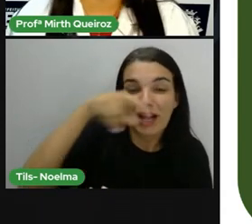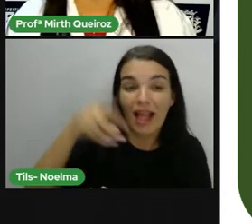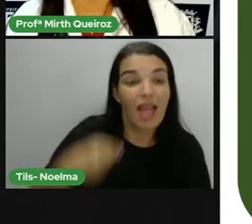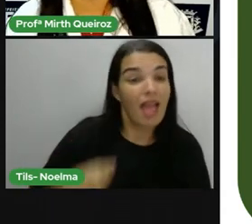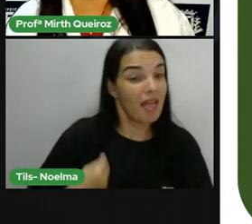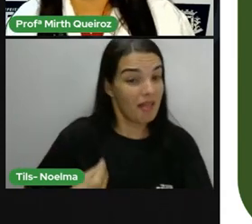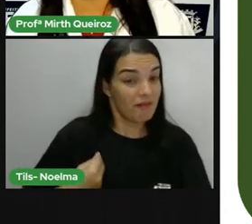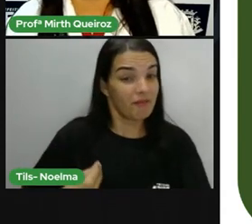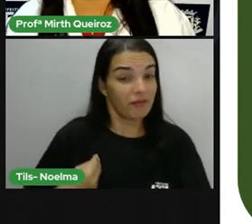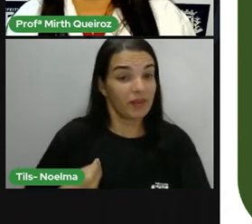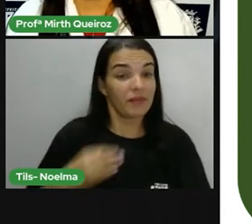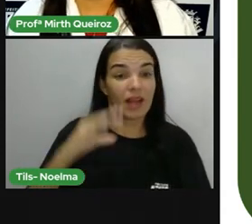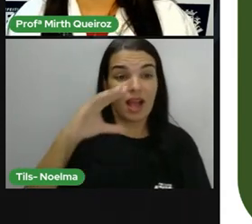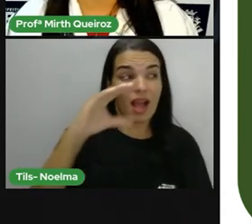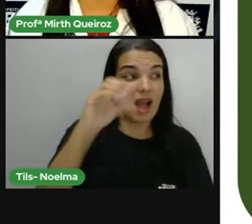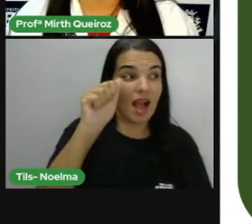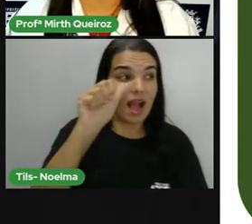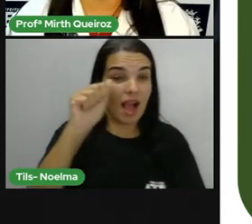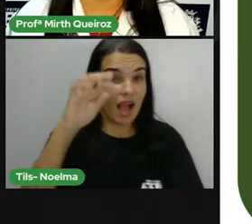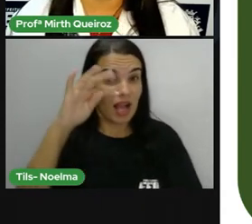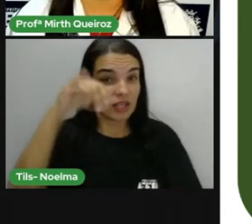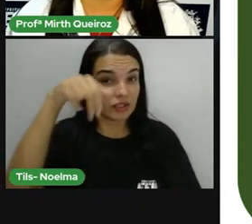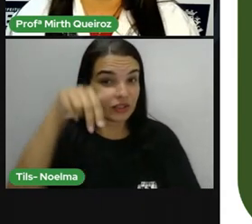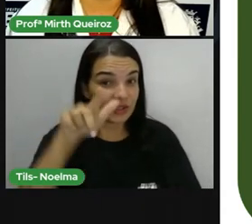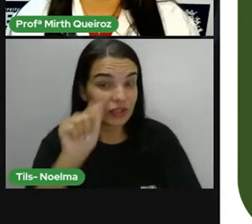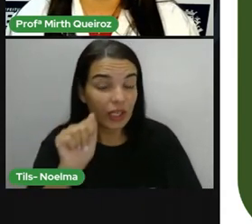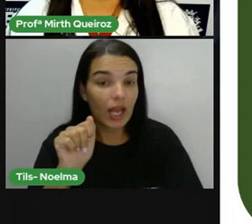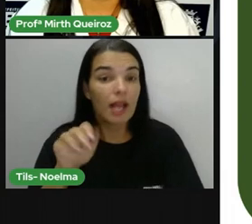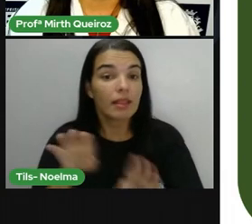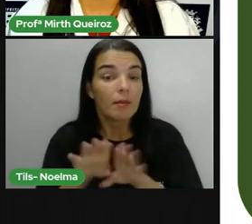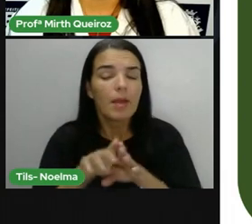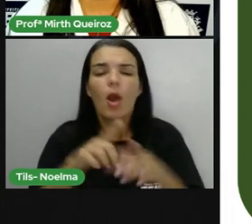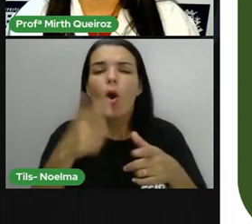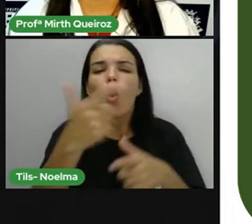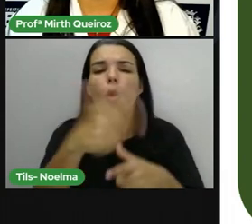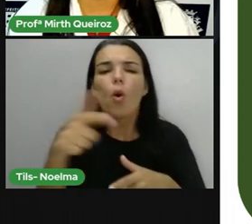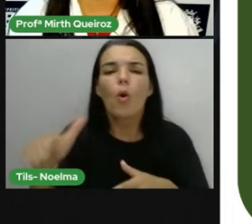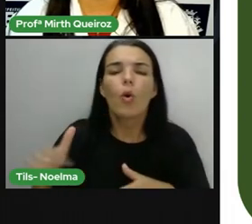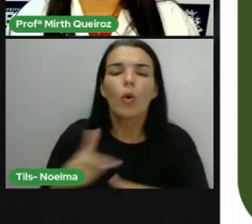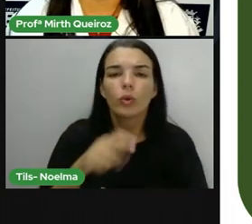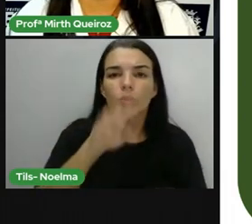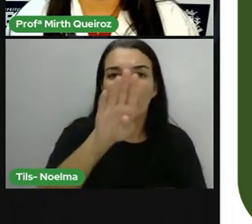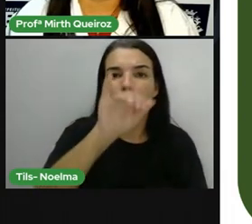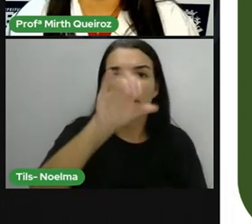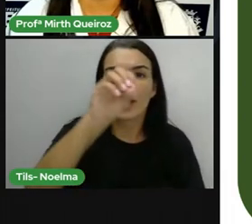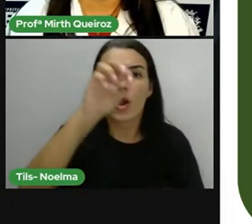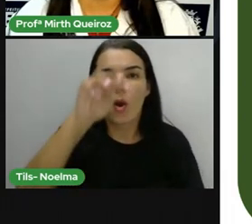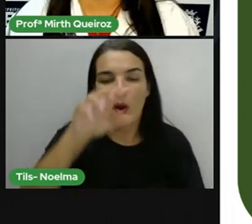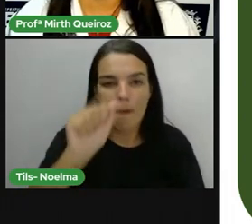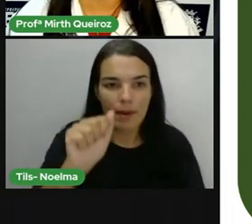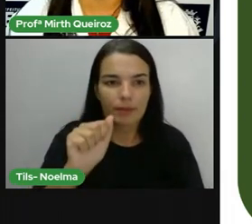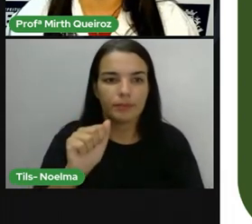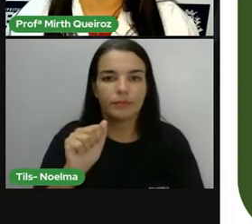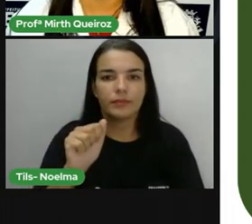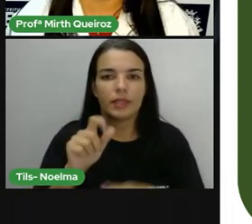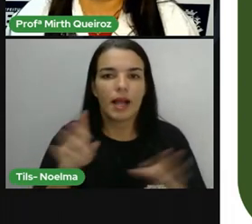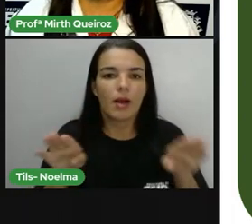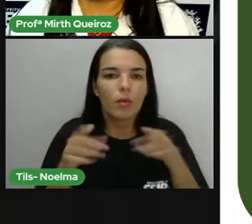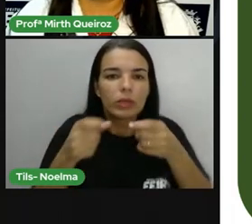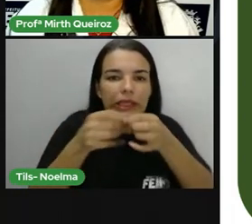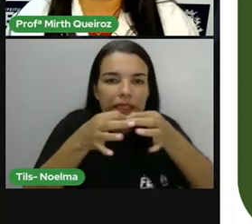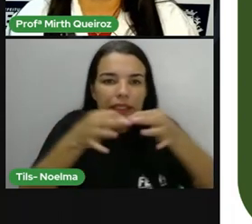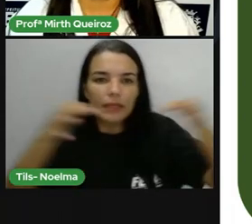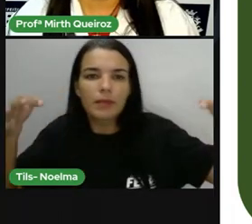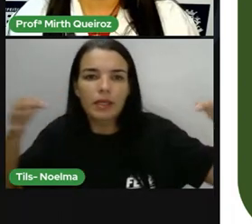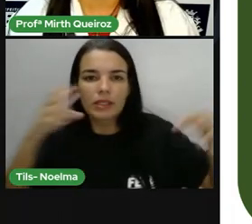caatinga quanto em outros biomas. A espécie tem média aí de 50 centímetros de comprimento, mas pode alcançar até